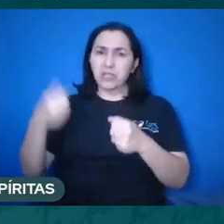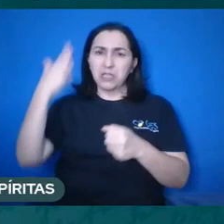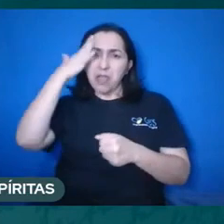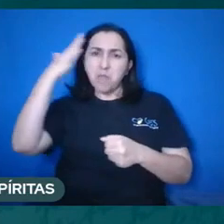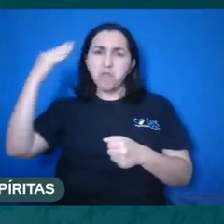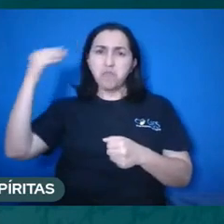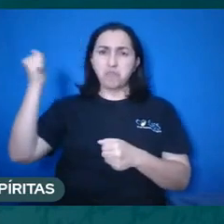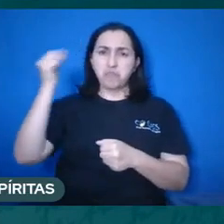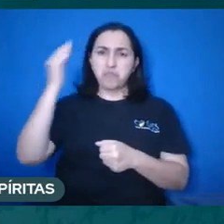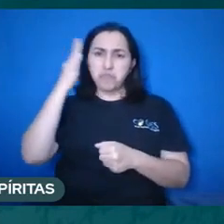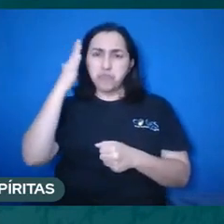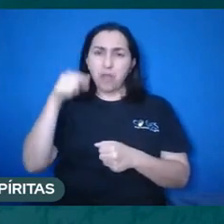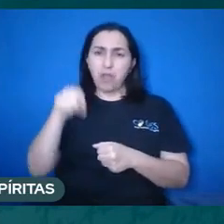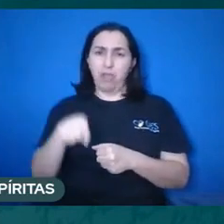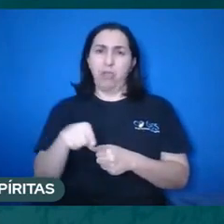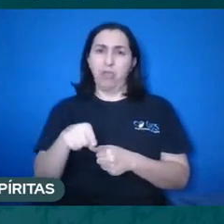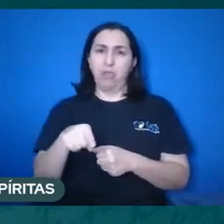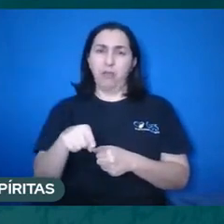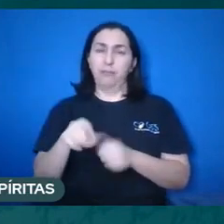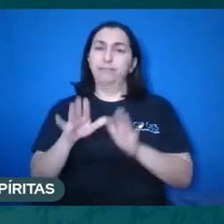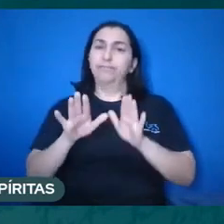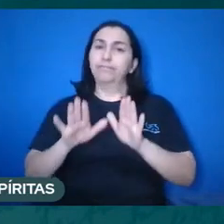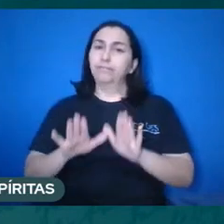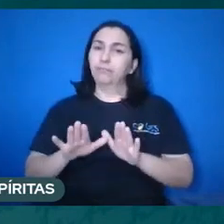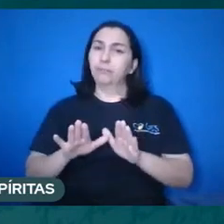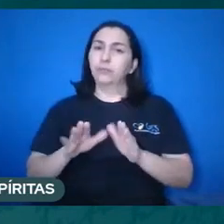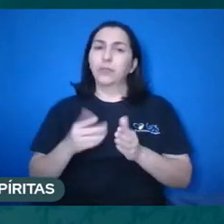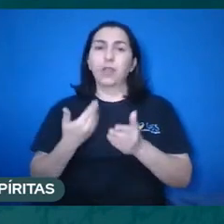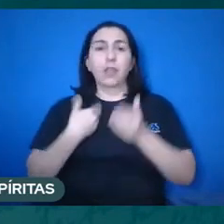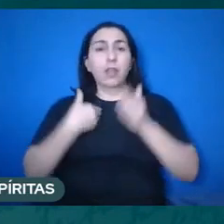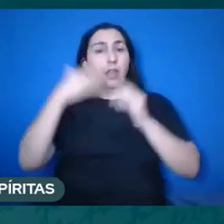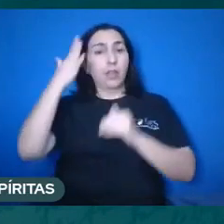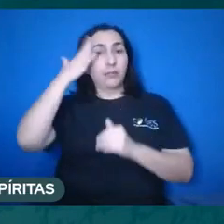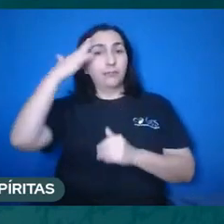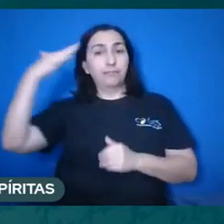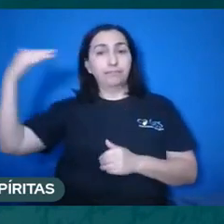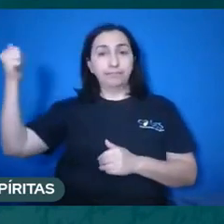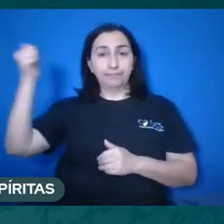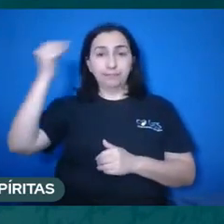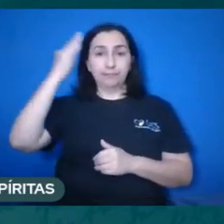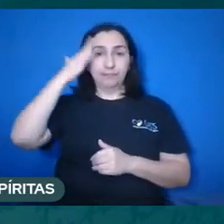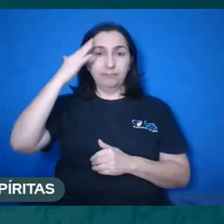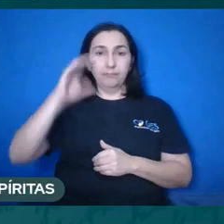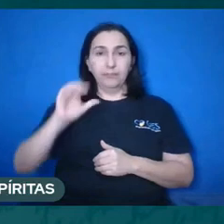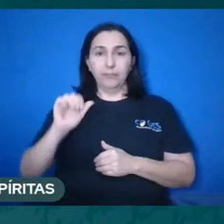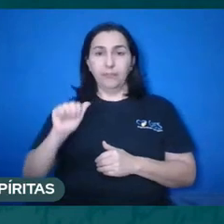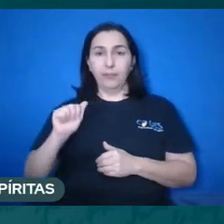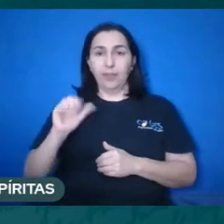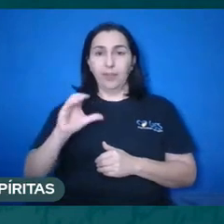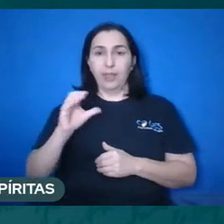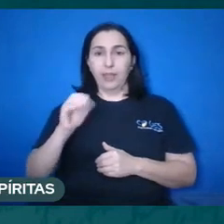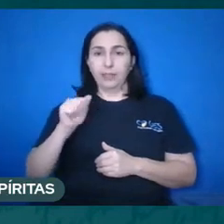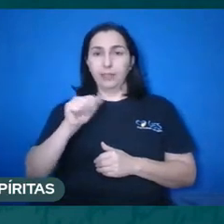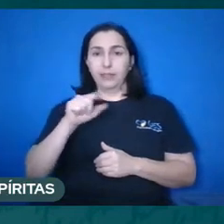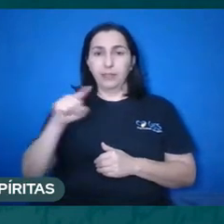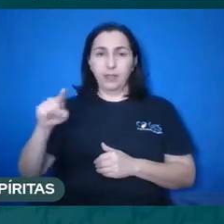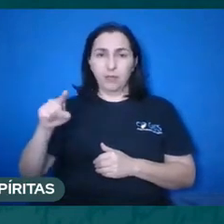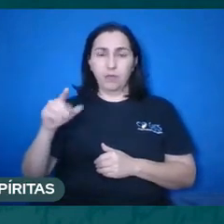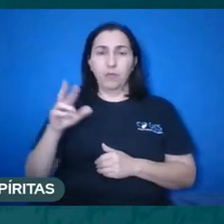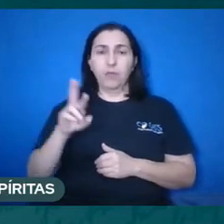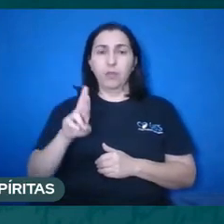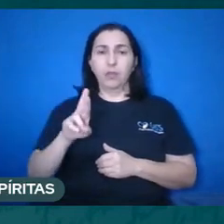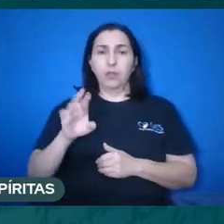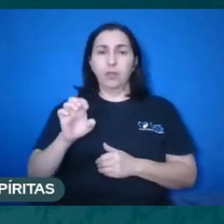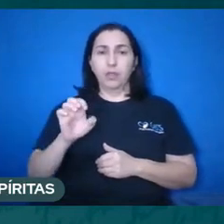claro que ação e reação é da lei, quando ela vai se cumprir, não está nas nossas